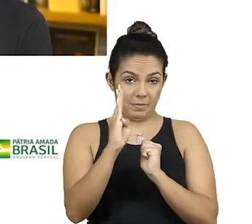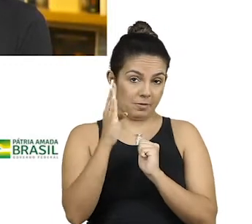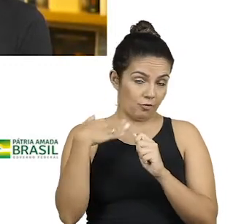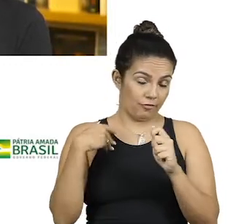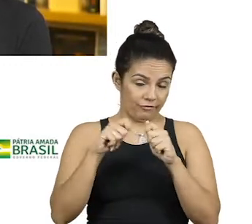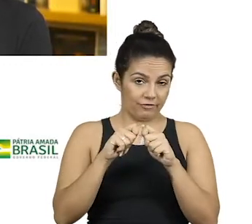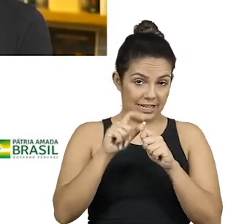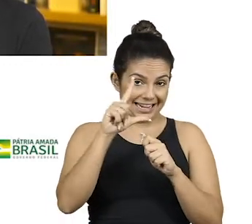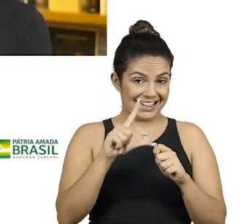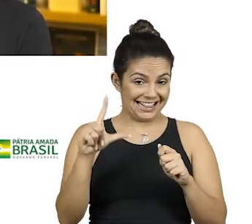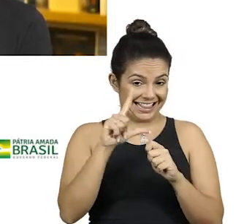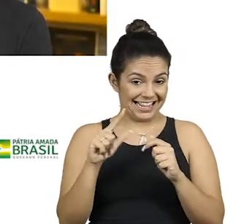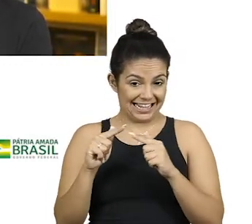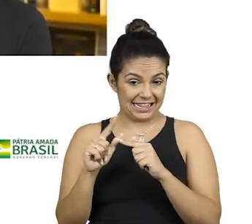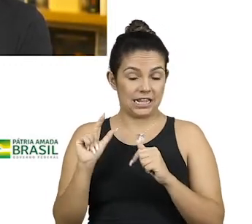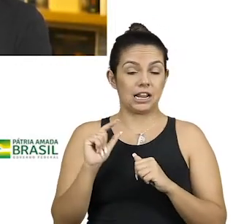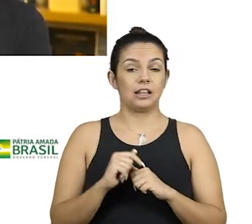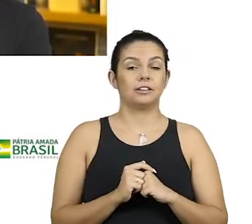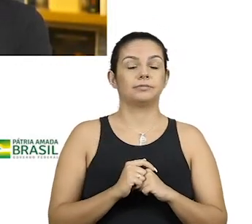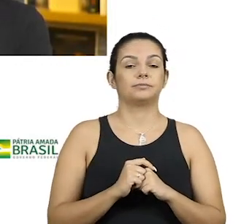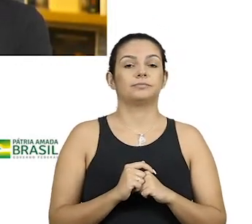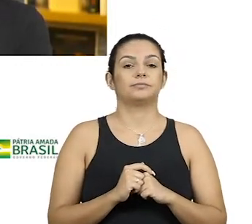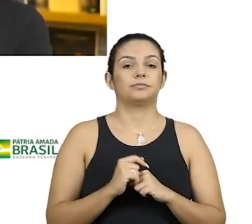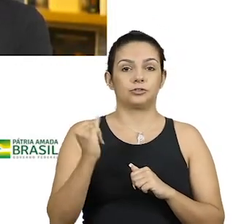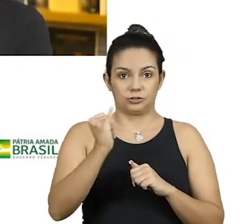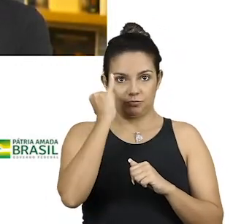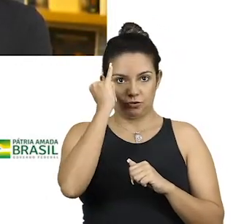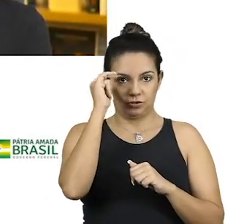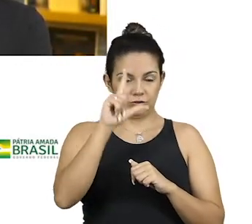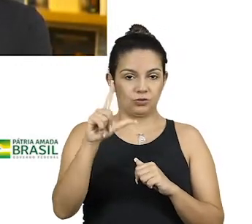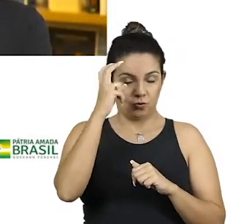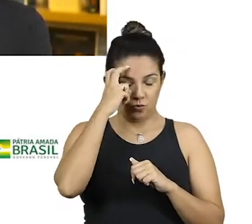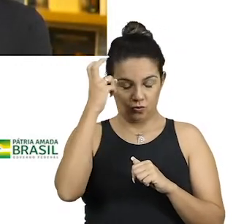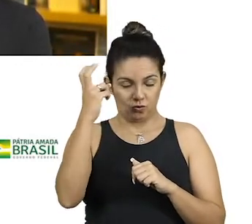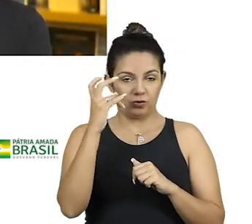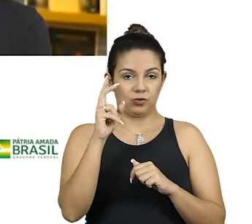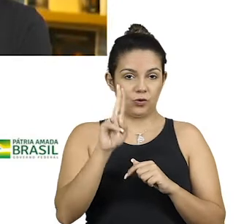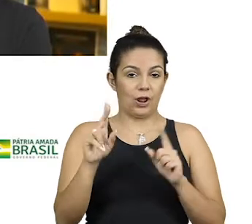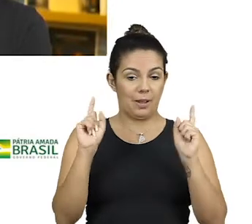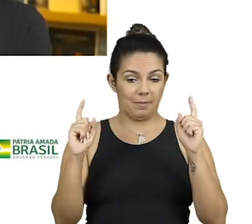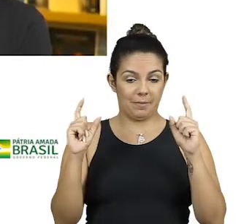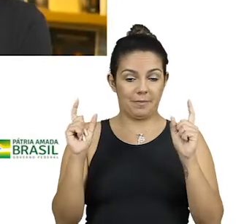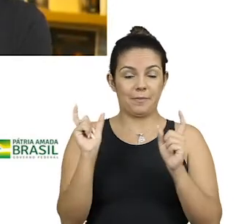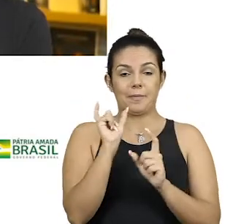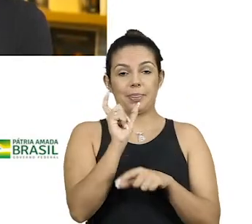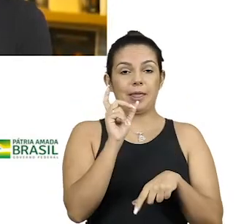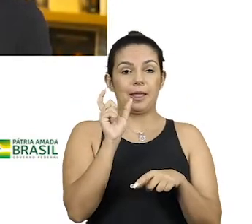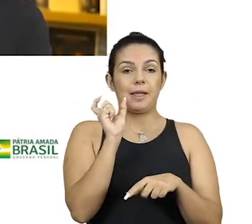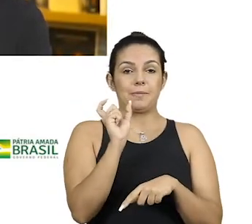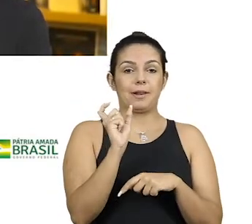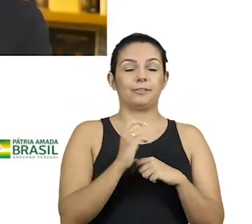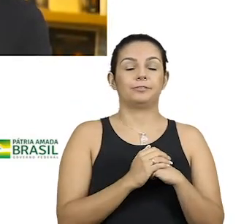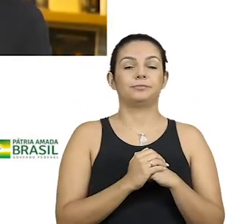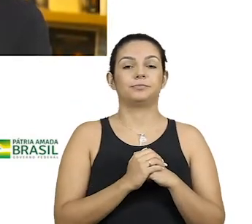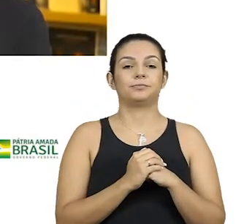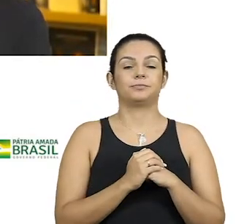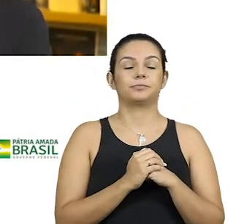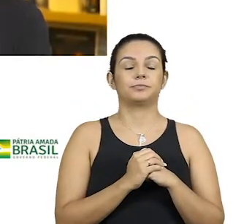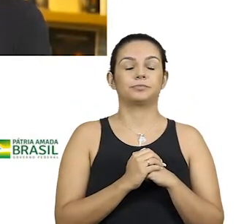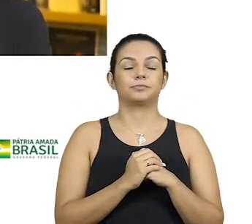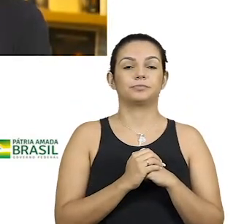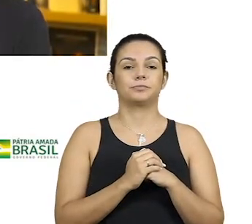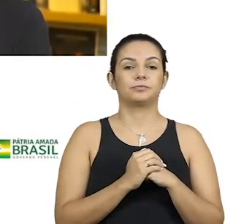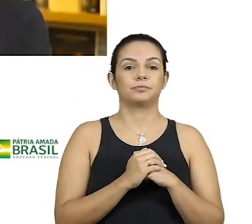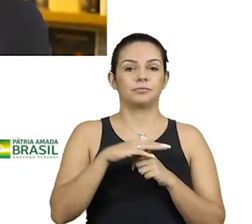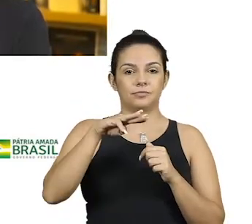de nobreza, importância cultural, para usar uma palavra menos preconceituosa aqui no dobreza, foi o Maltner,